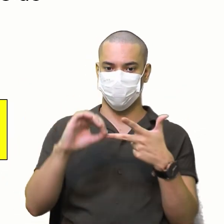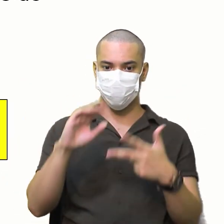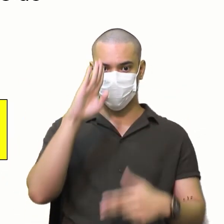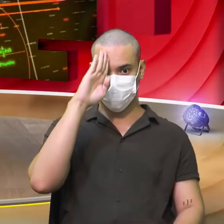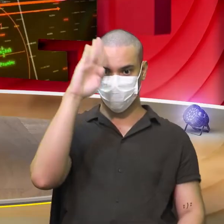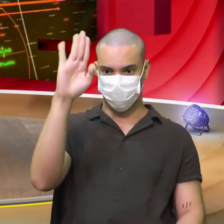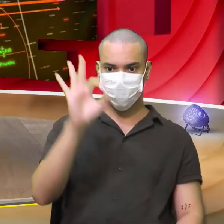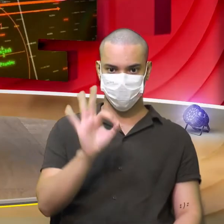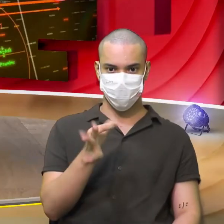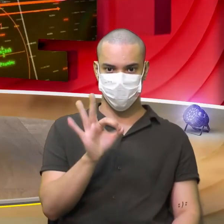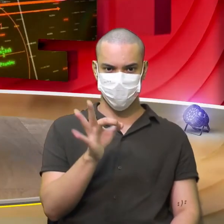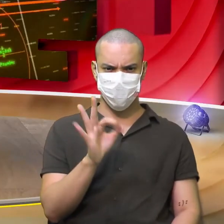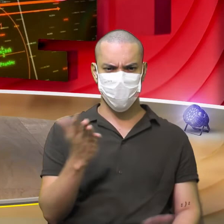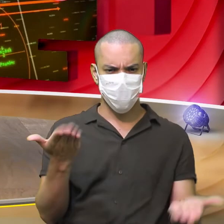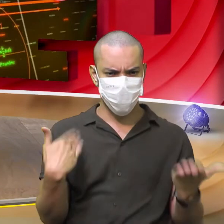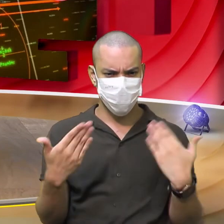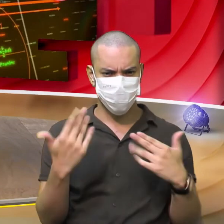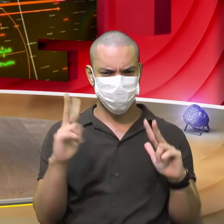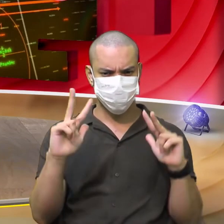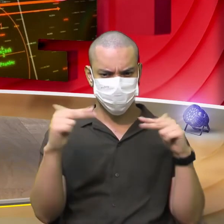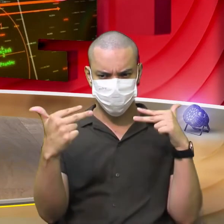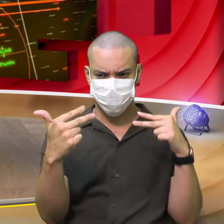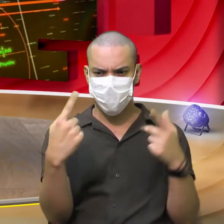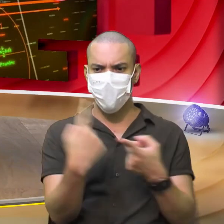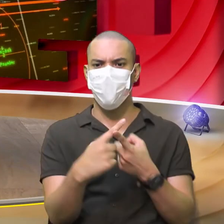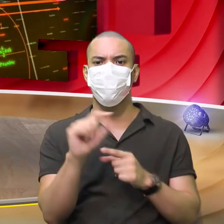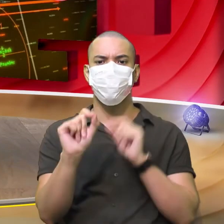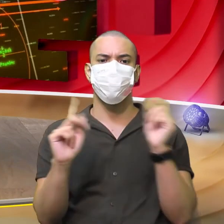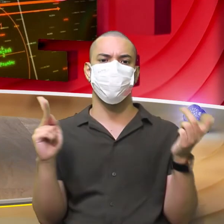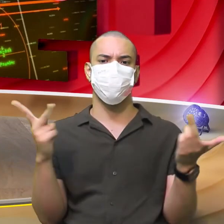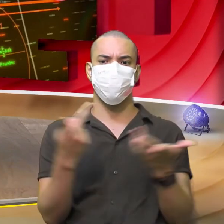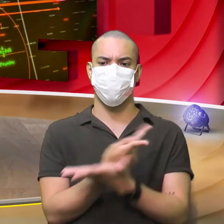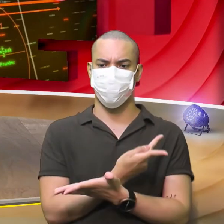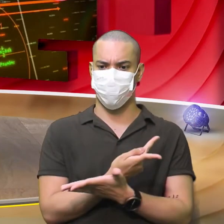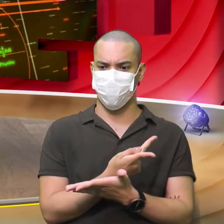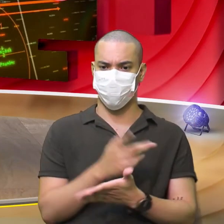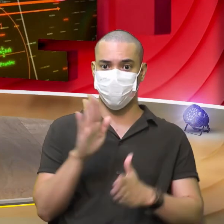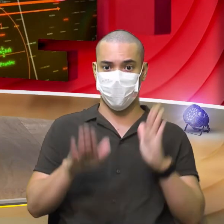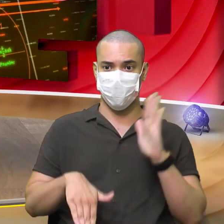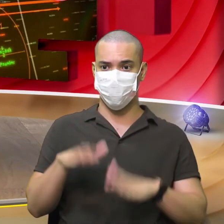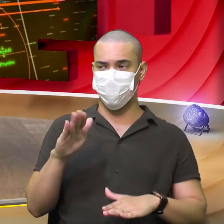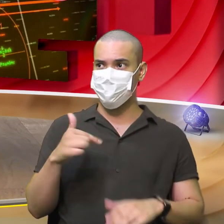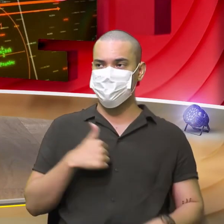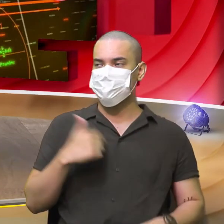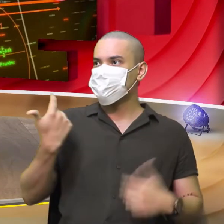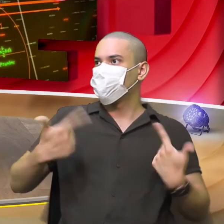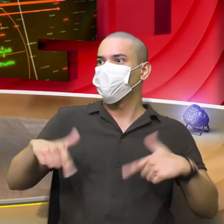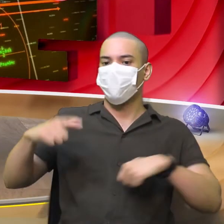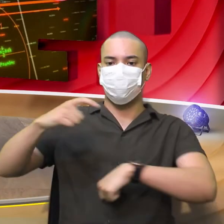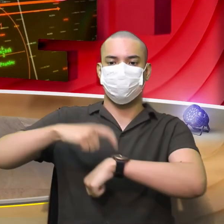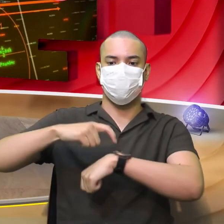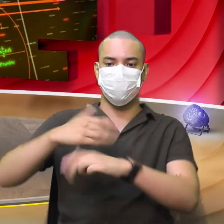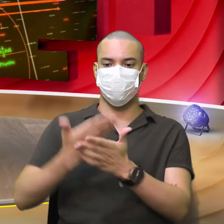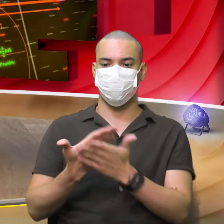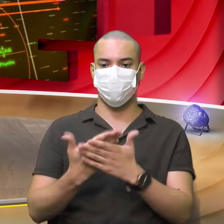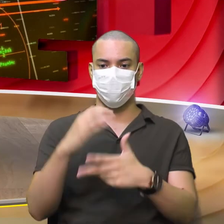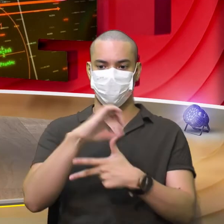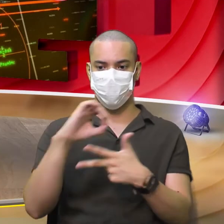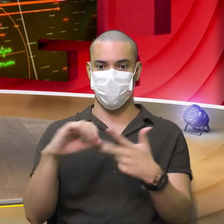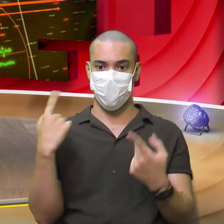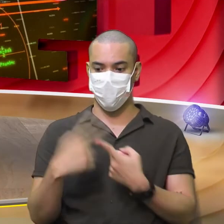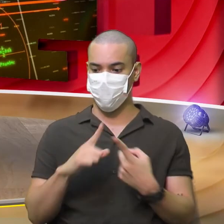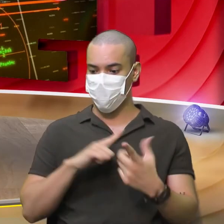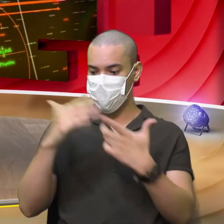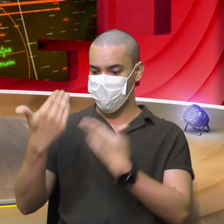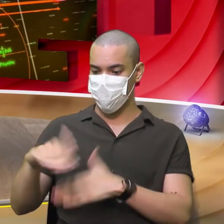Enem Então vamos conversar Aqui olho no olho Agora Porque acontece o que? O aluno fala assim Ah, eu não tenho tempo De estudar para Enem Porque eu vou ter